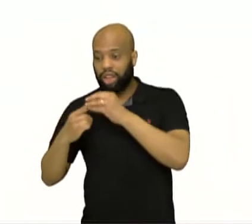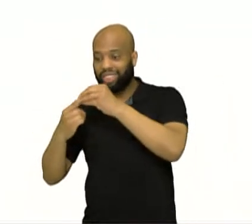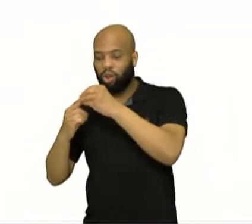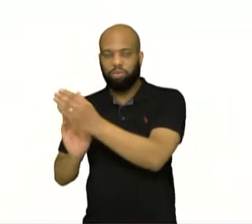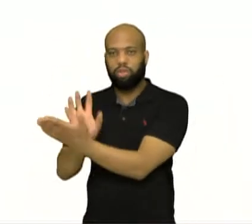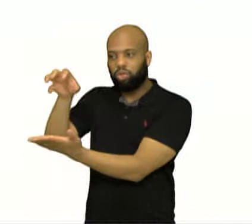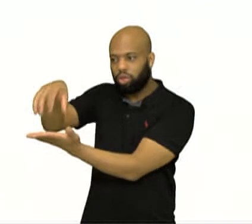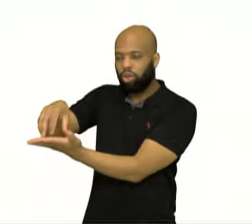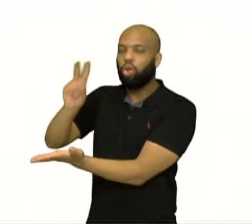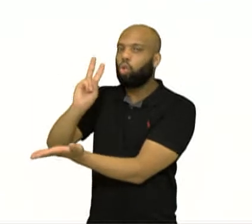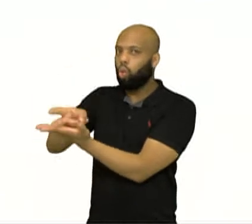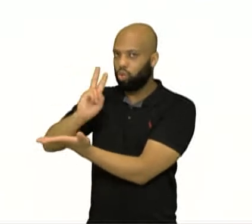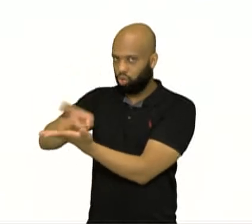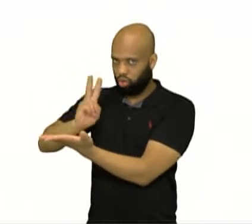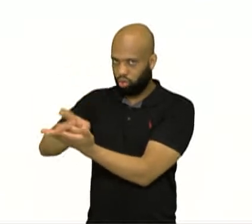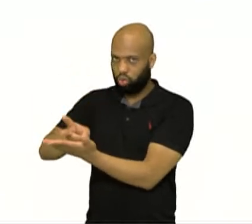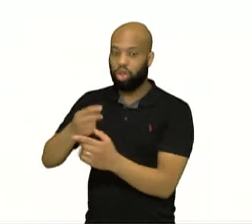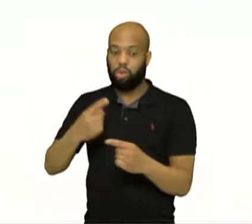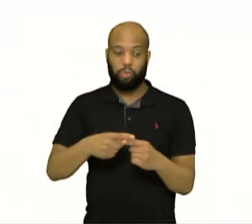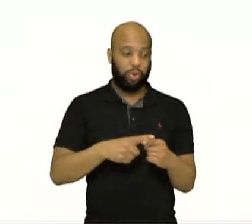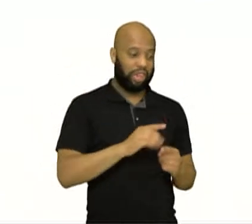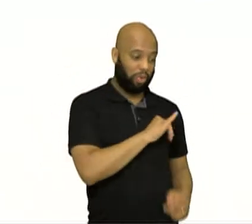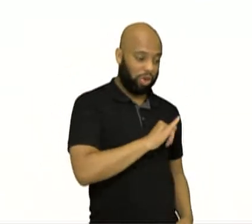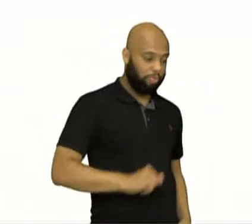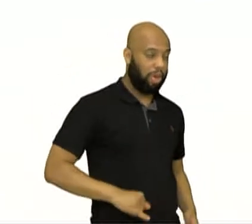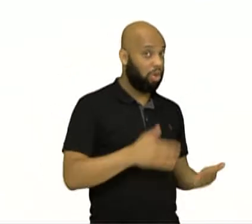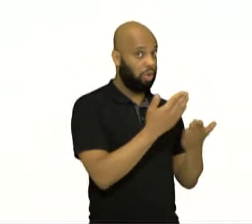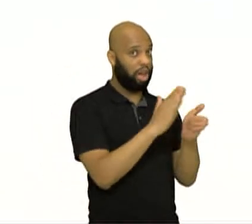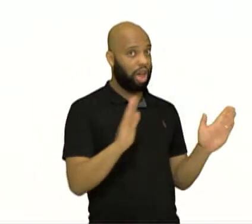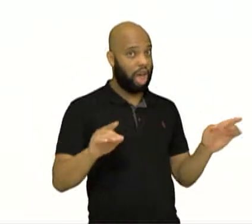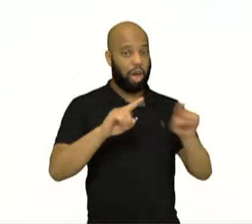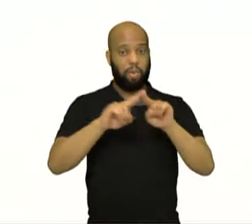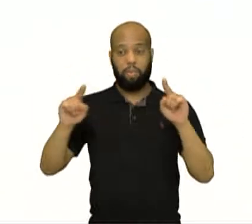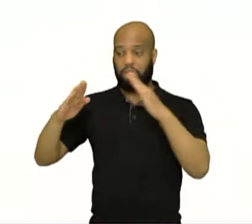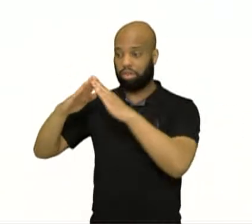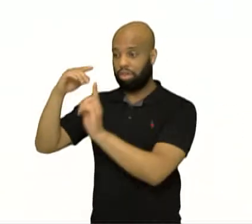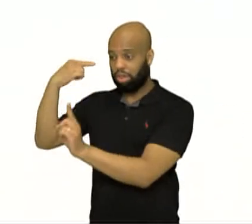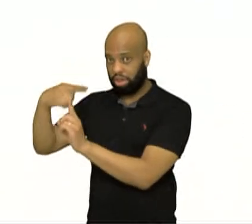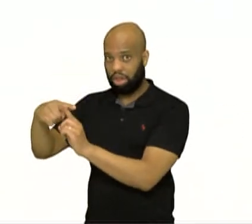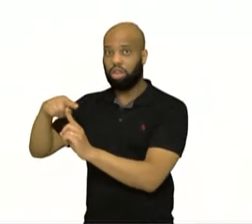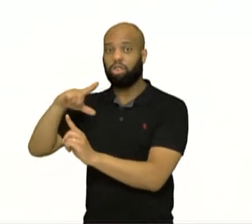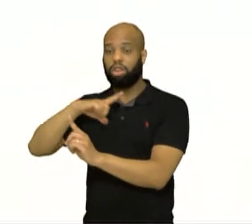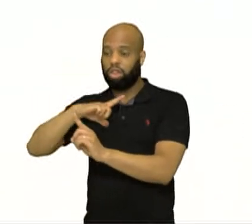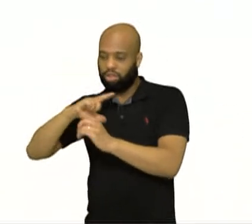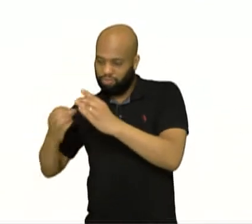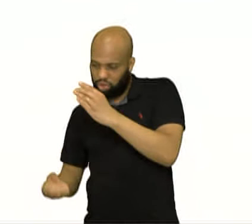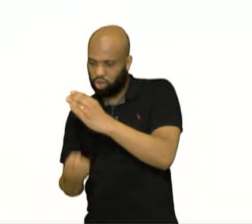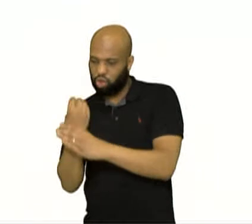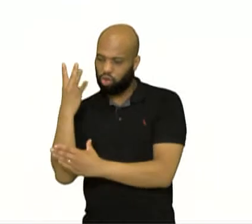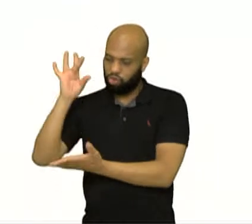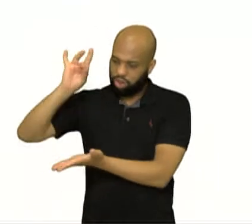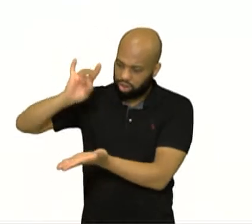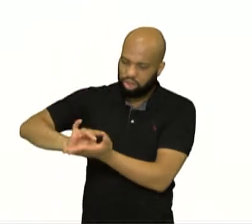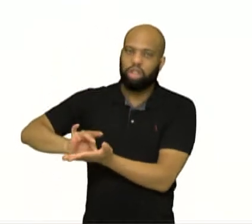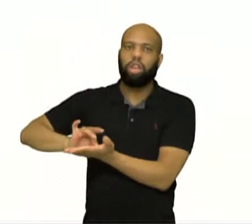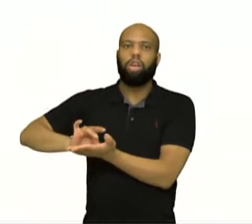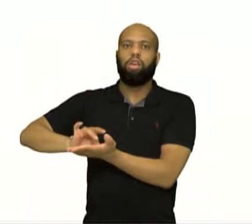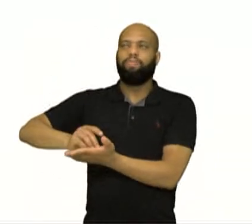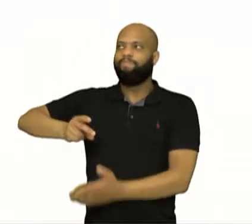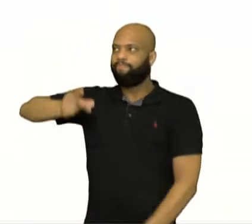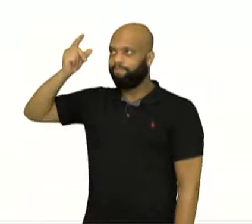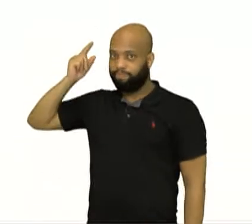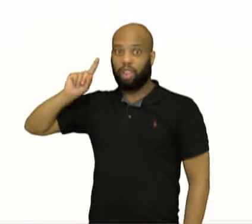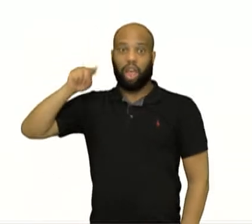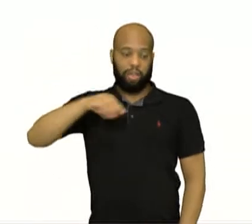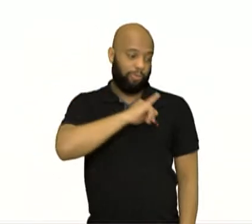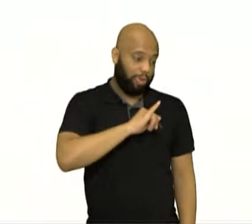ela vai se manter, né? A gente vai ter o fim do Império Romano, mas a Igreja Católica que vai ter seu surgimento oficial lá no Império